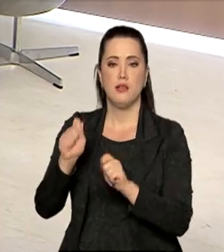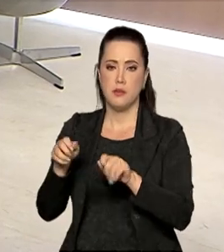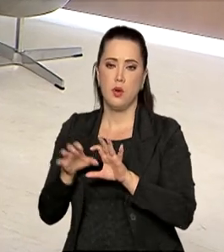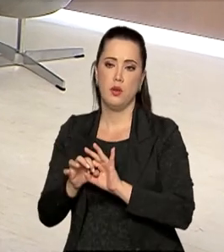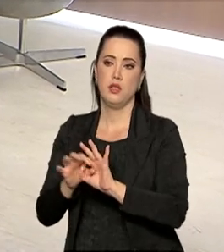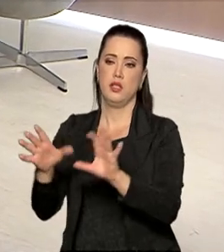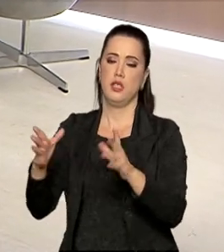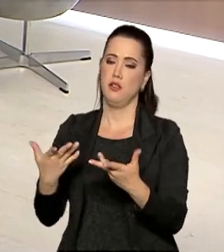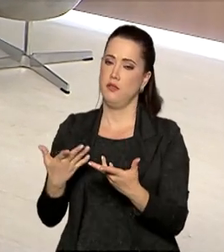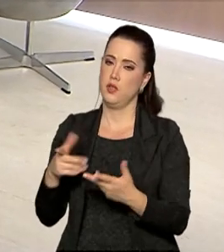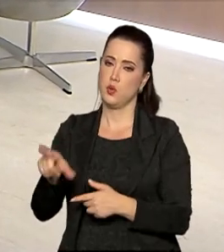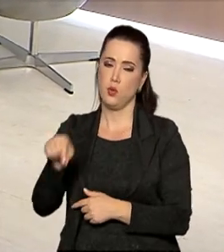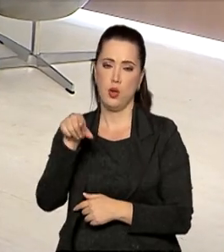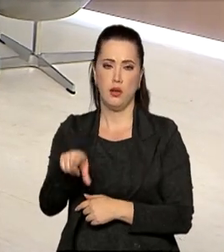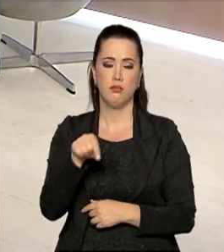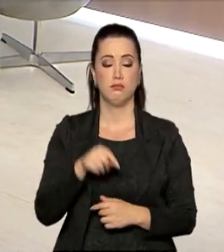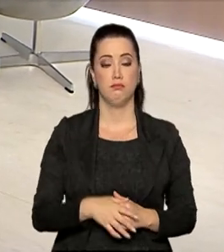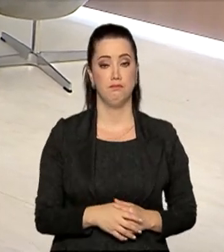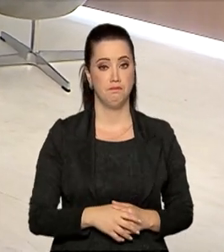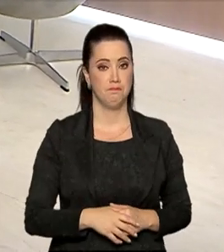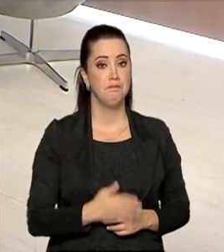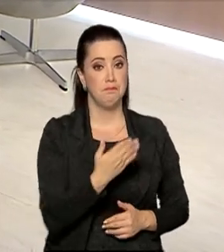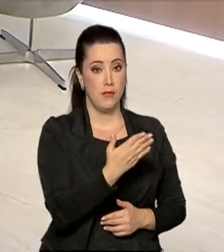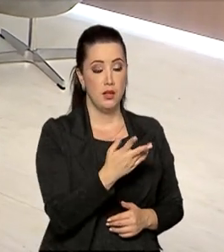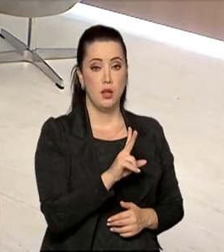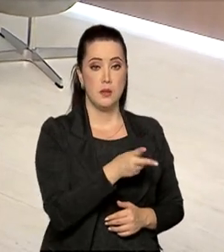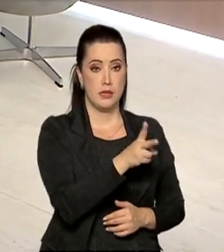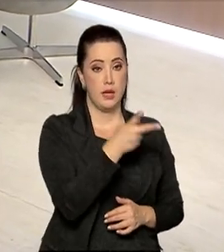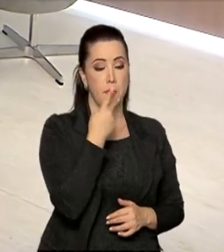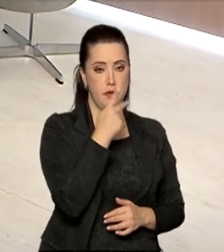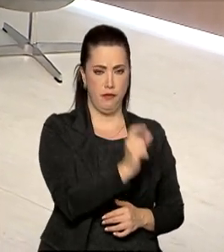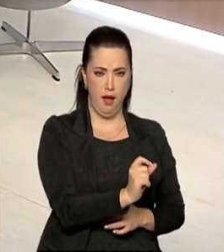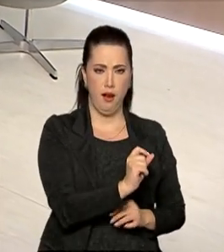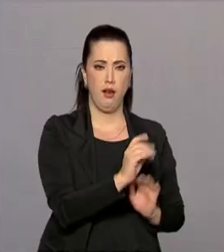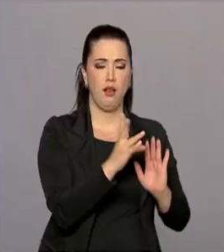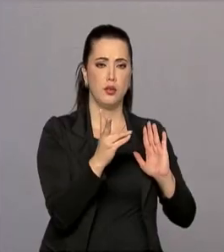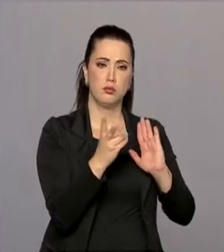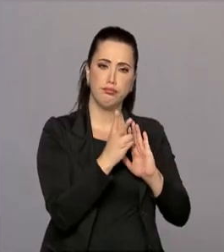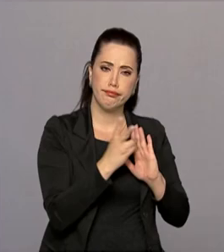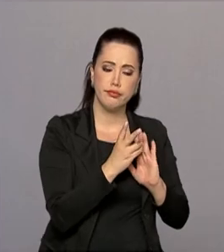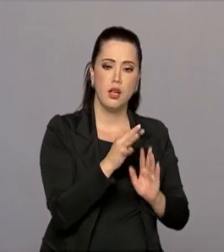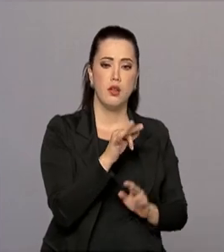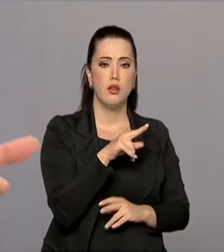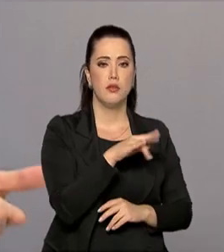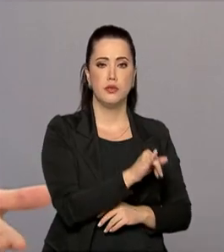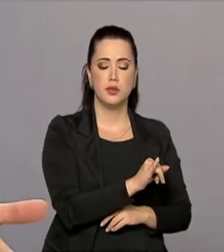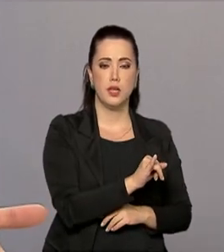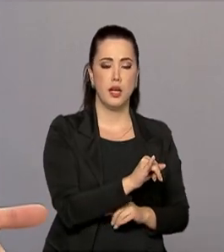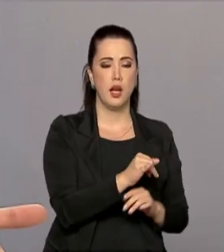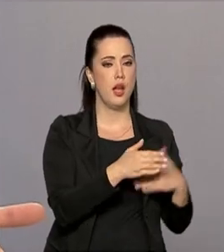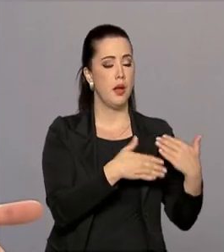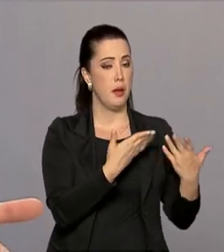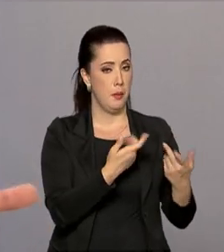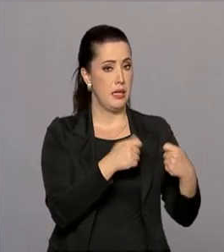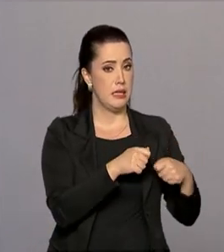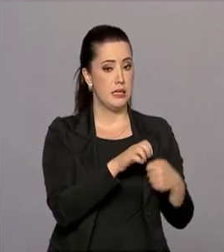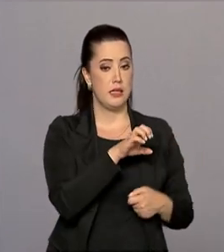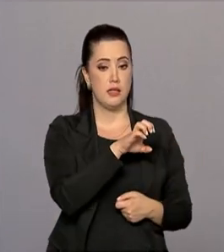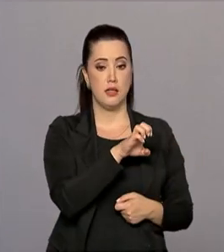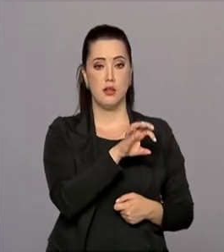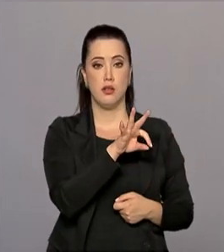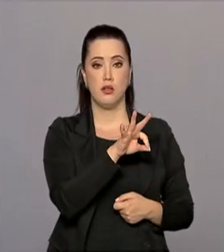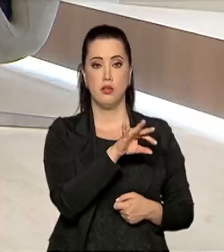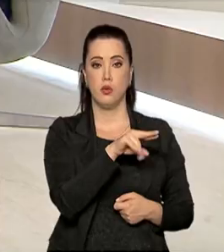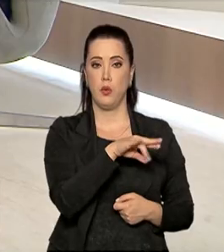E dentro desse papel da FUNAI, uma das coisas que se fala muito quando se fala em protagonismo é a noção do etno-desenvolvimento. Se não me